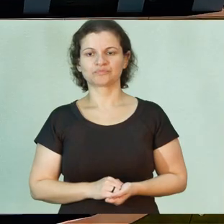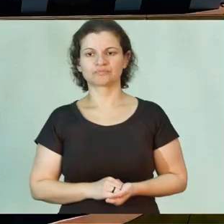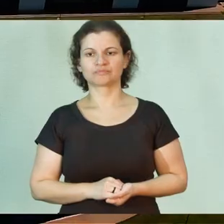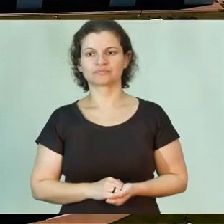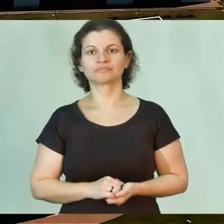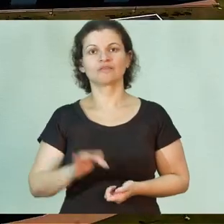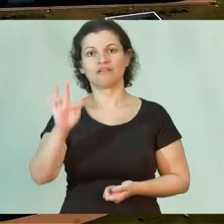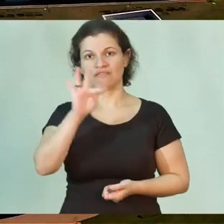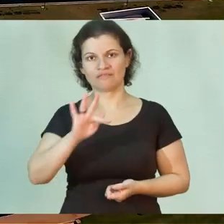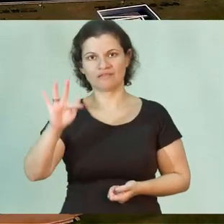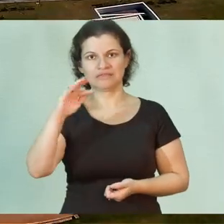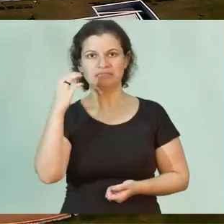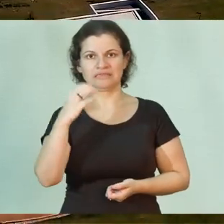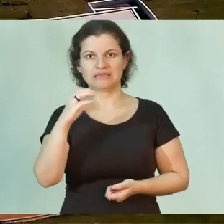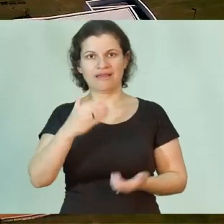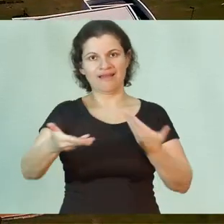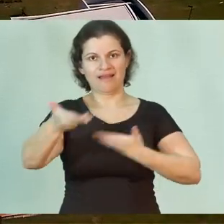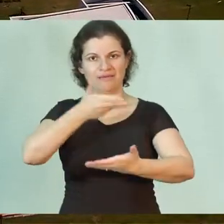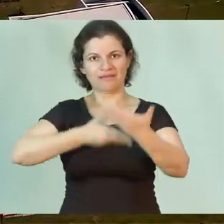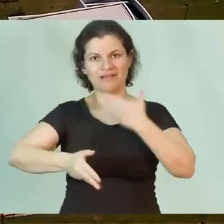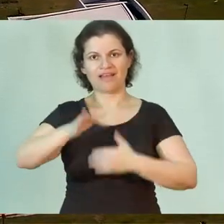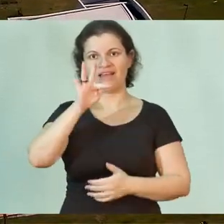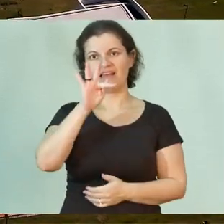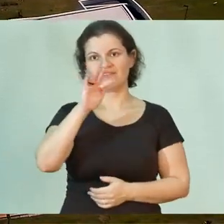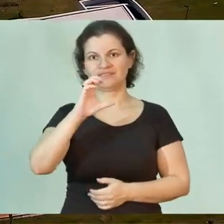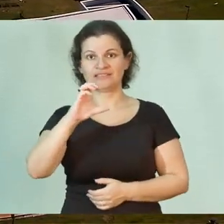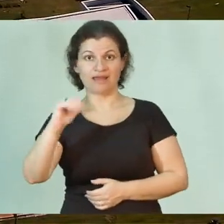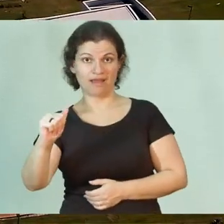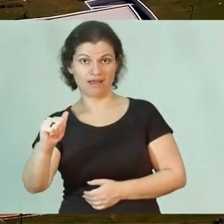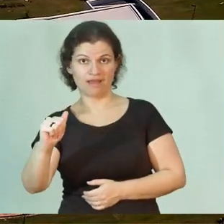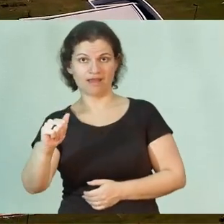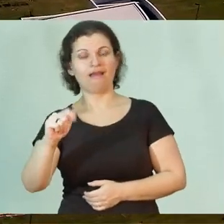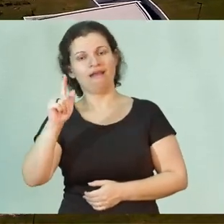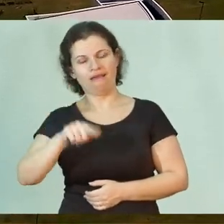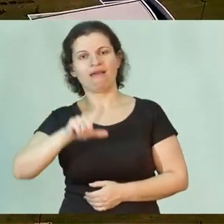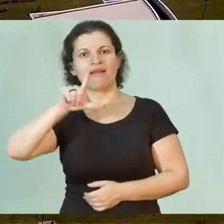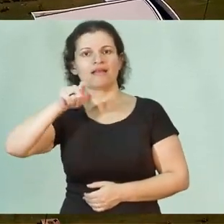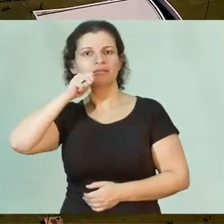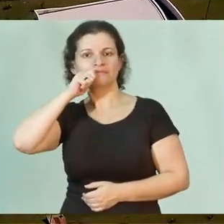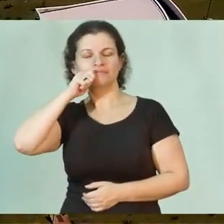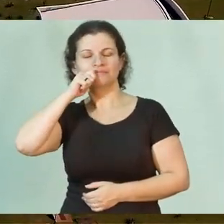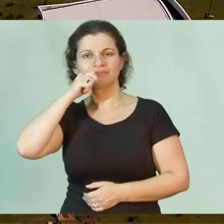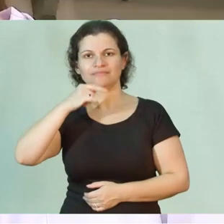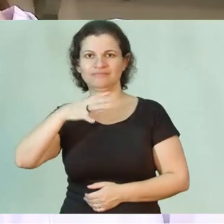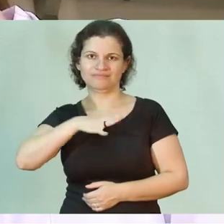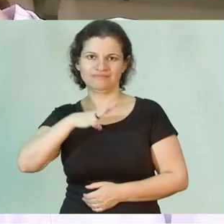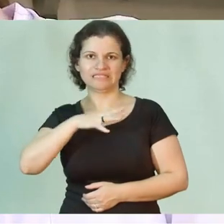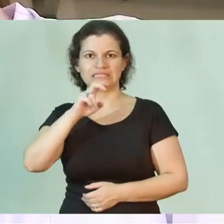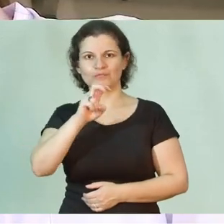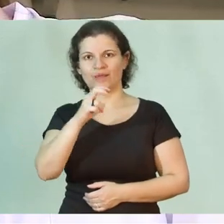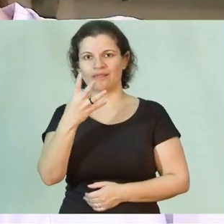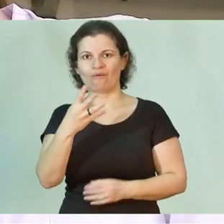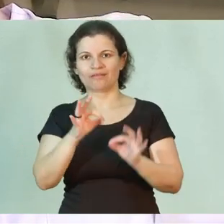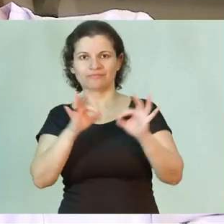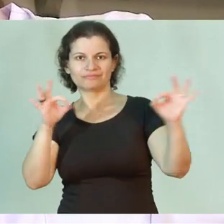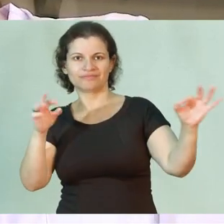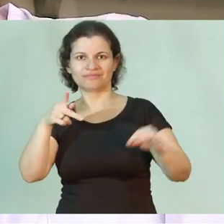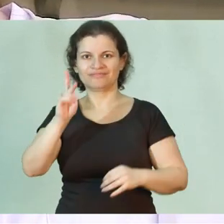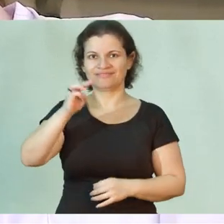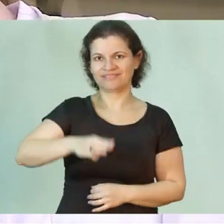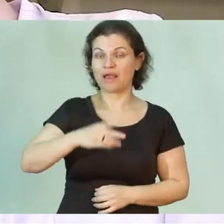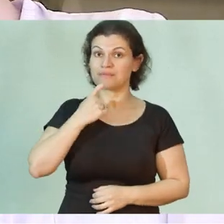A Faculdade de Ciências Aplicadas, a FCA, fica situada em Limeira, a 54 quilômetros de Campinas.